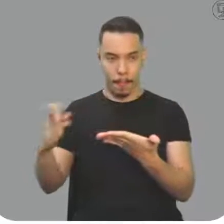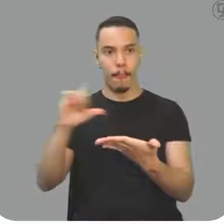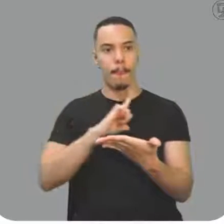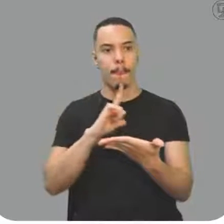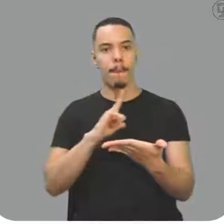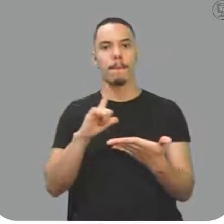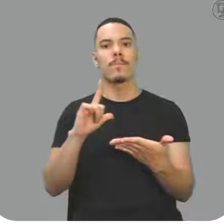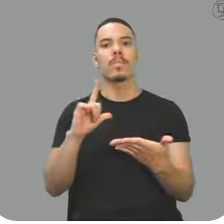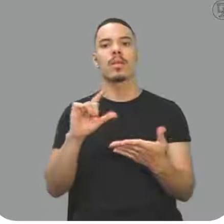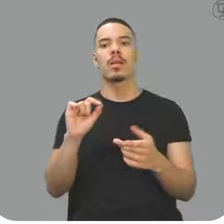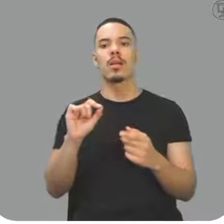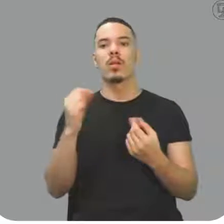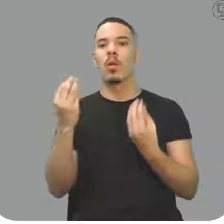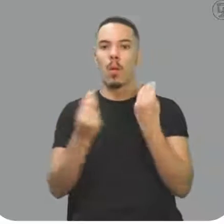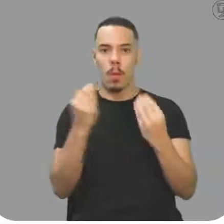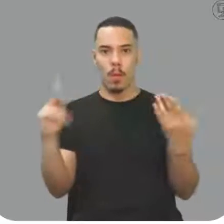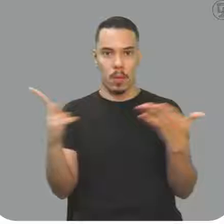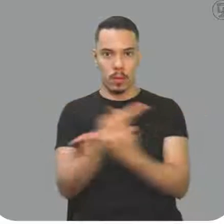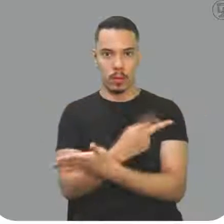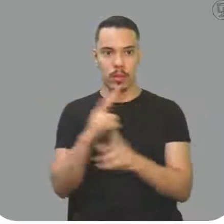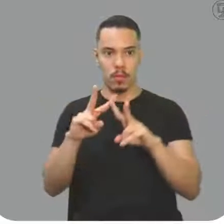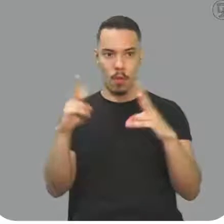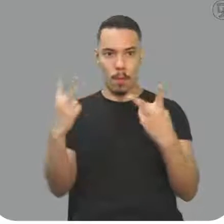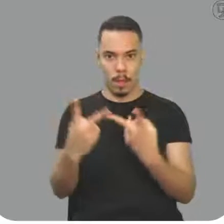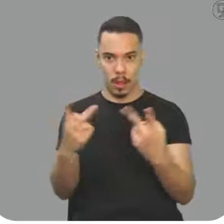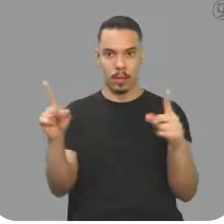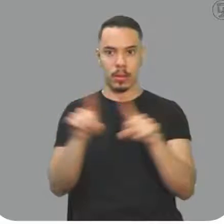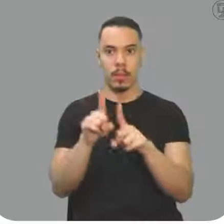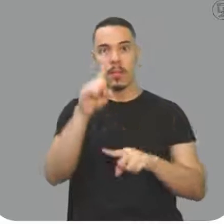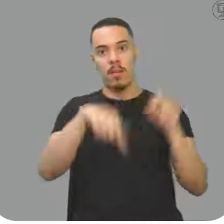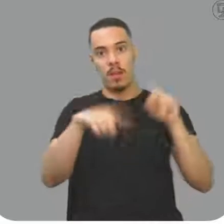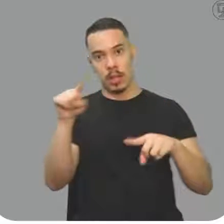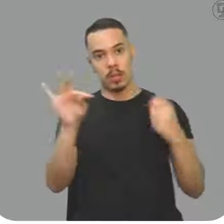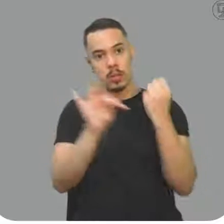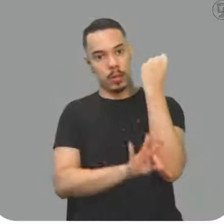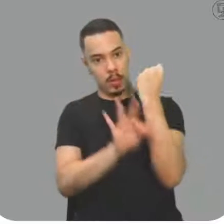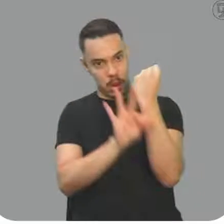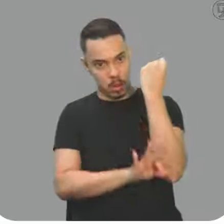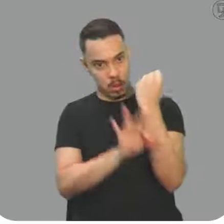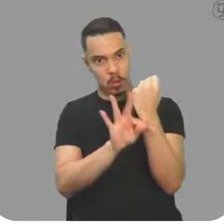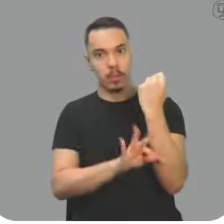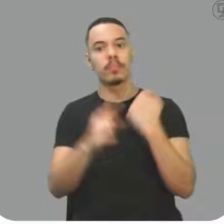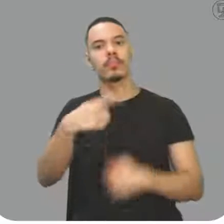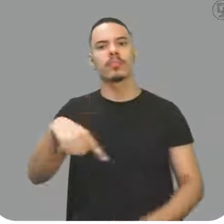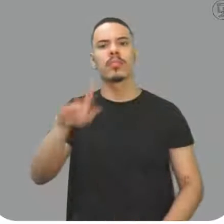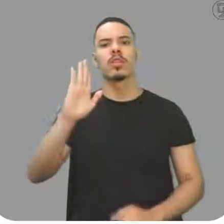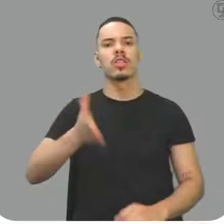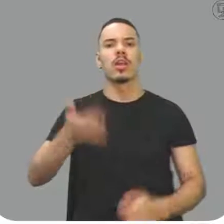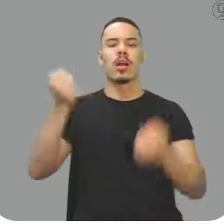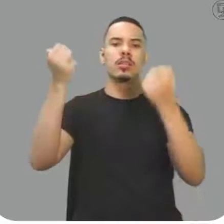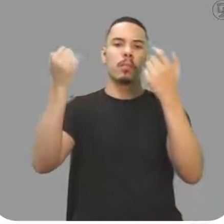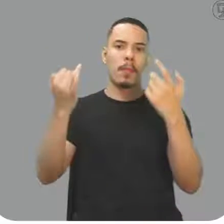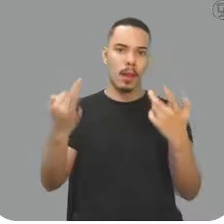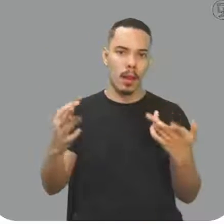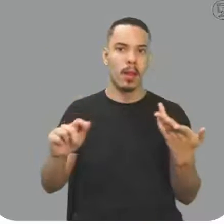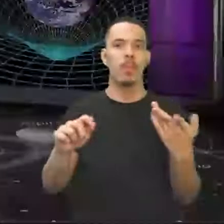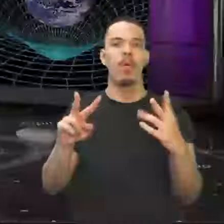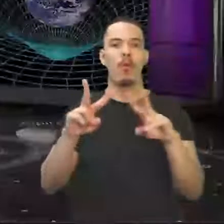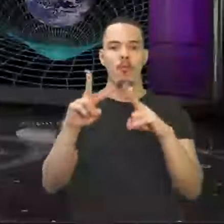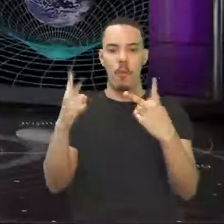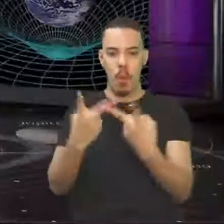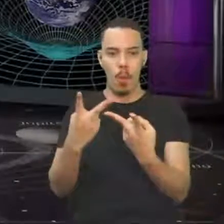coeficiente de dilatação térmica volumétrico e da variação de temperatura. Pessoal, nós já falamos aí, o volume inicial,